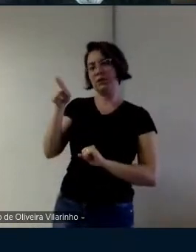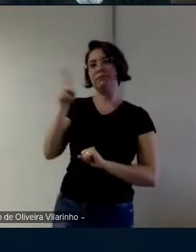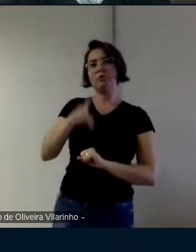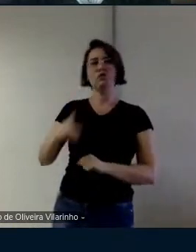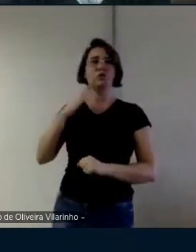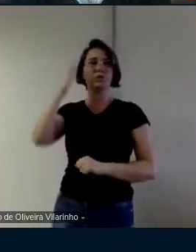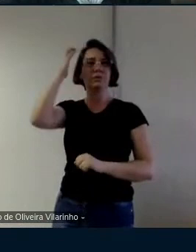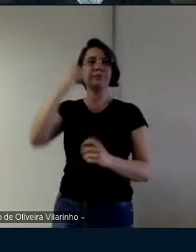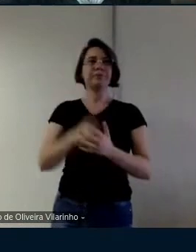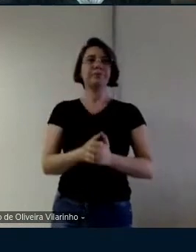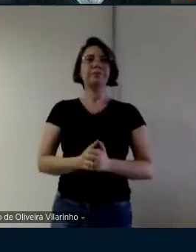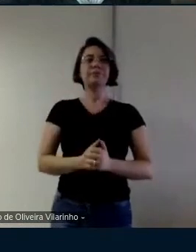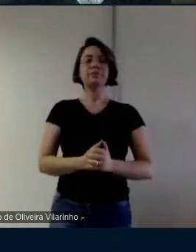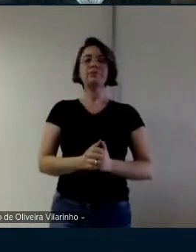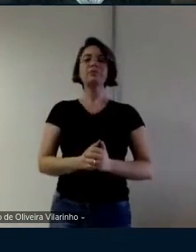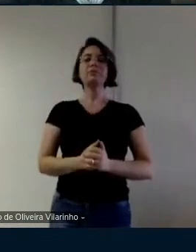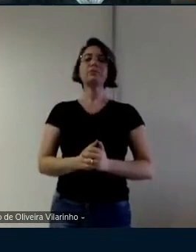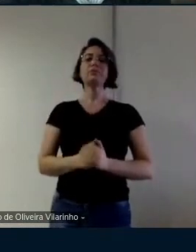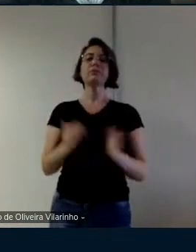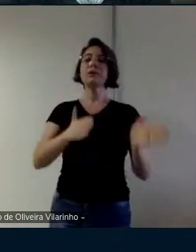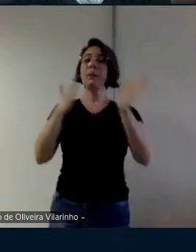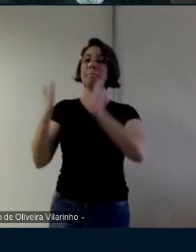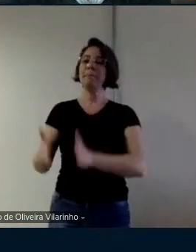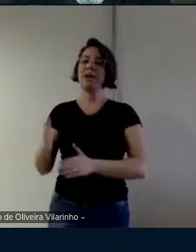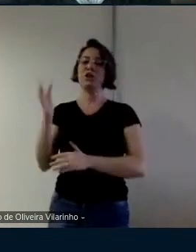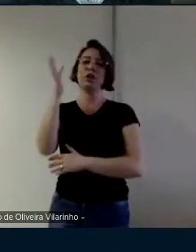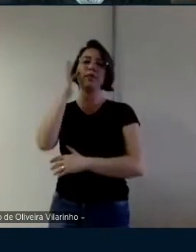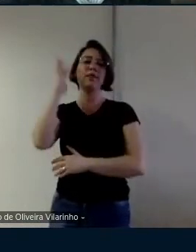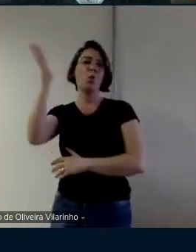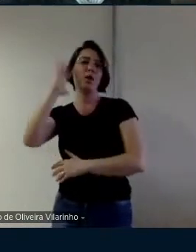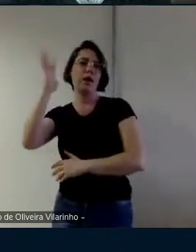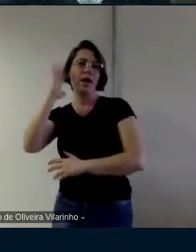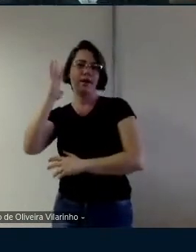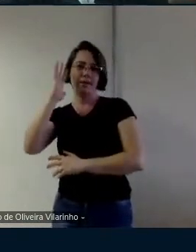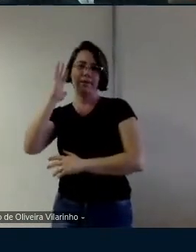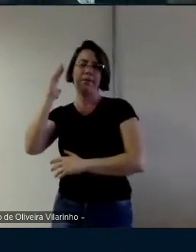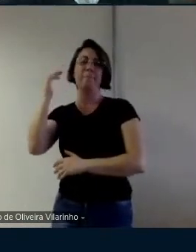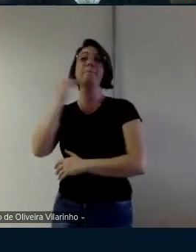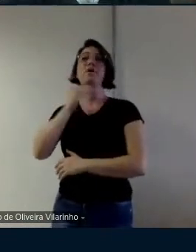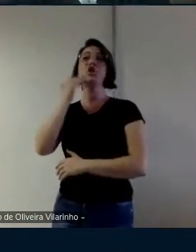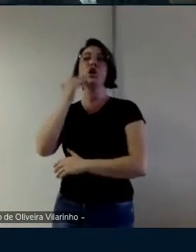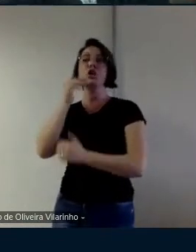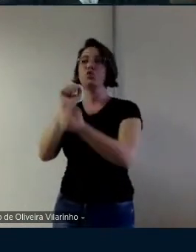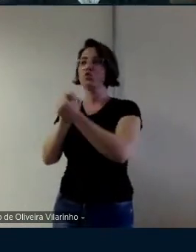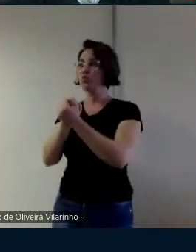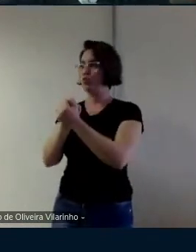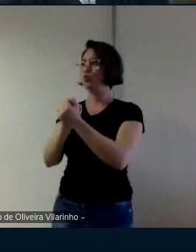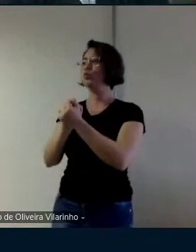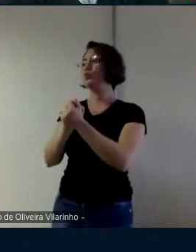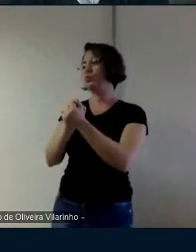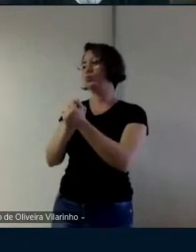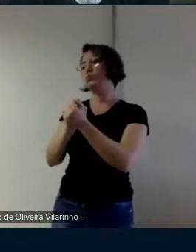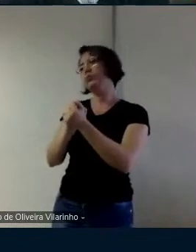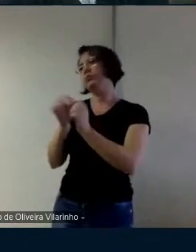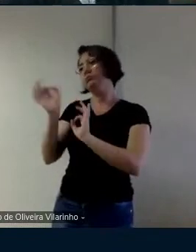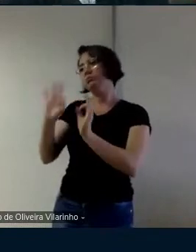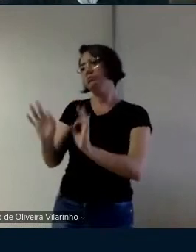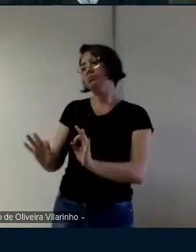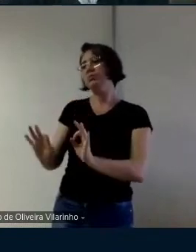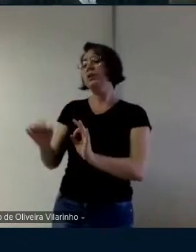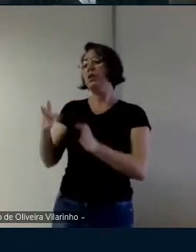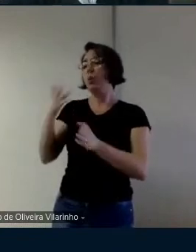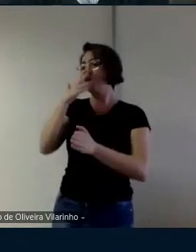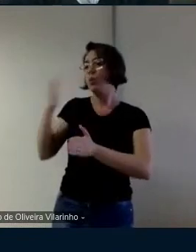dela e sinto tranquila porque a parte teórica foi a Michelle que trabalhou com ela achei que ela encontrou um caminho bem interessante